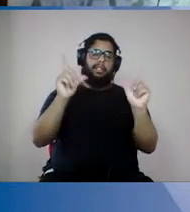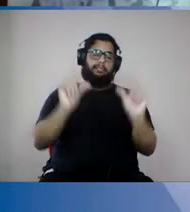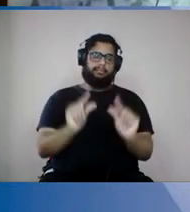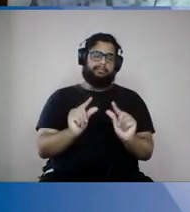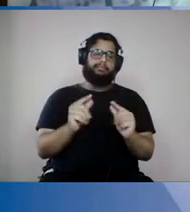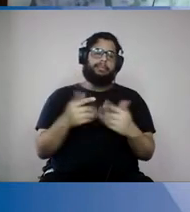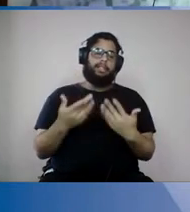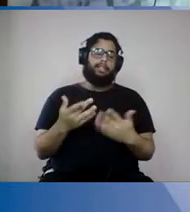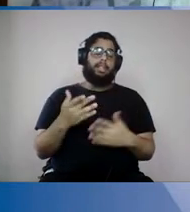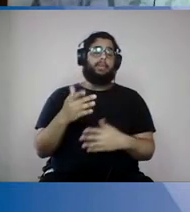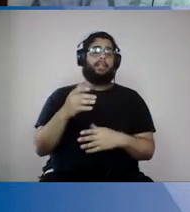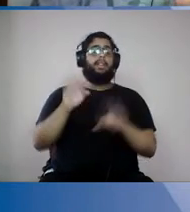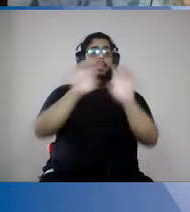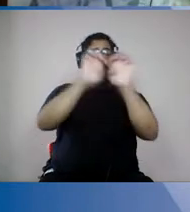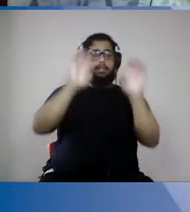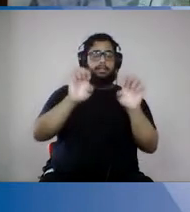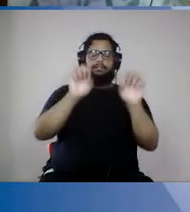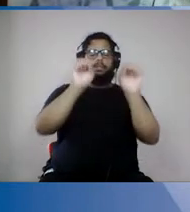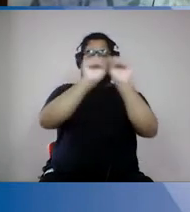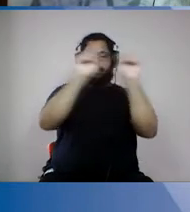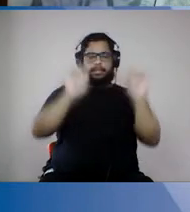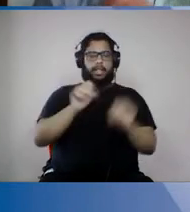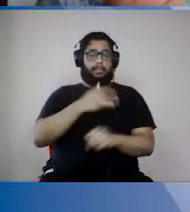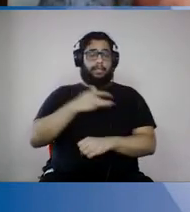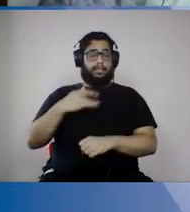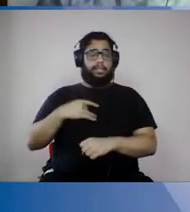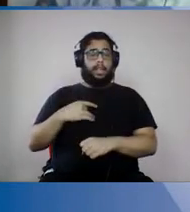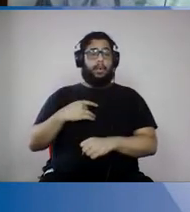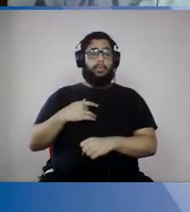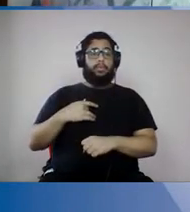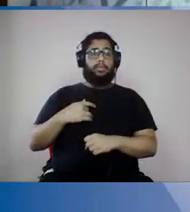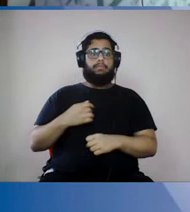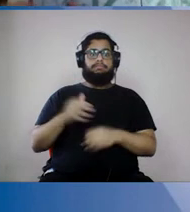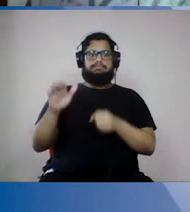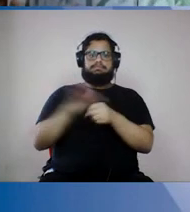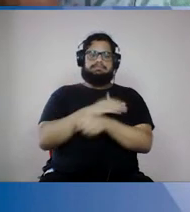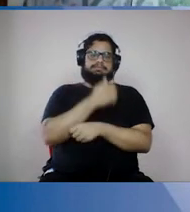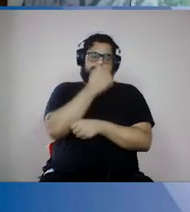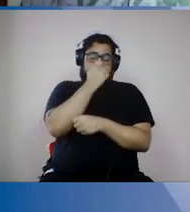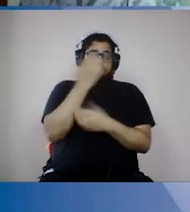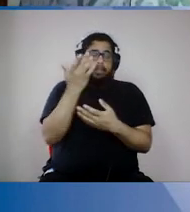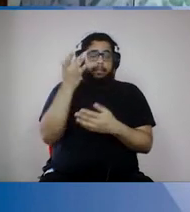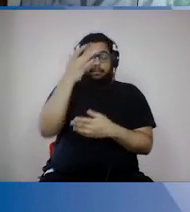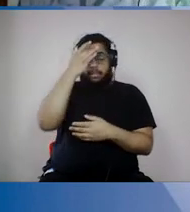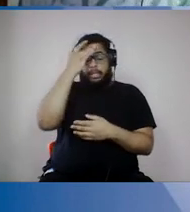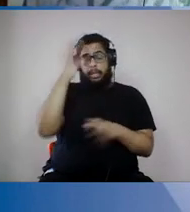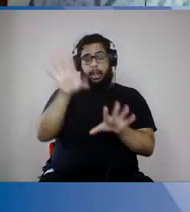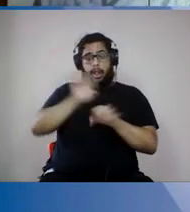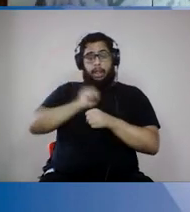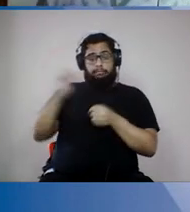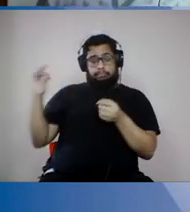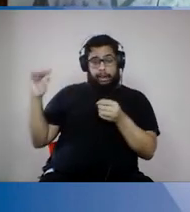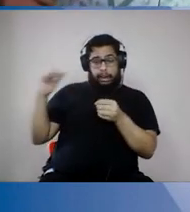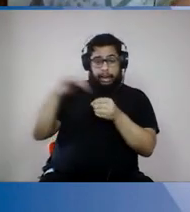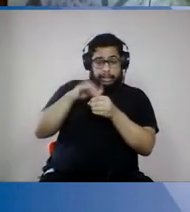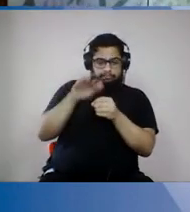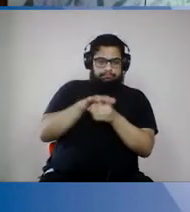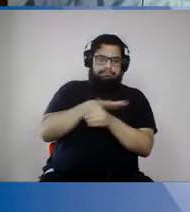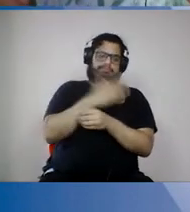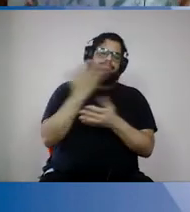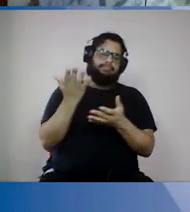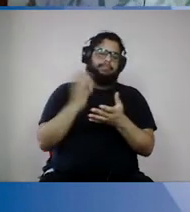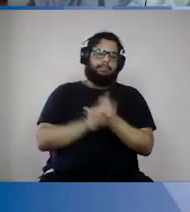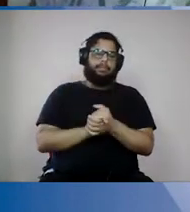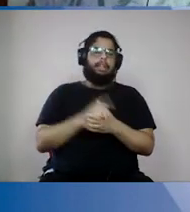sistemas de saúde sobrecarregados e não receberam um investimento suficiente de acordo com o tanto que a epidemia exige, quer dizer, houve